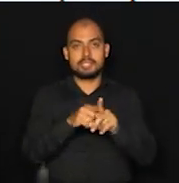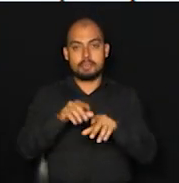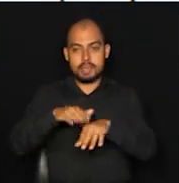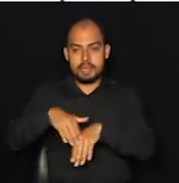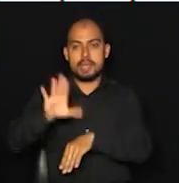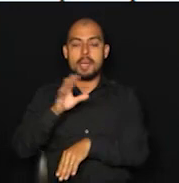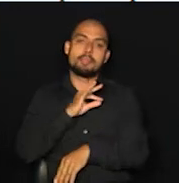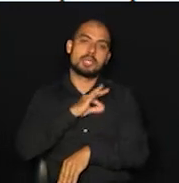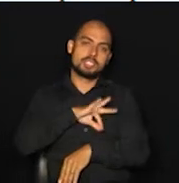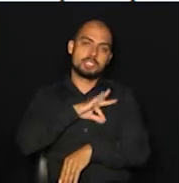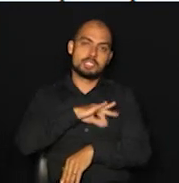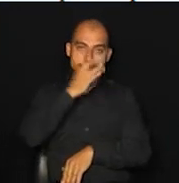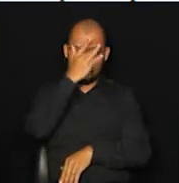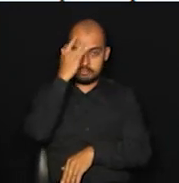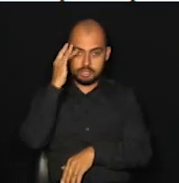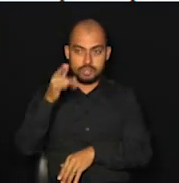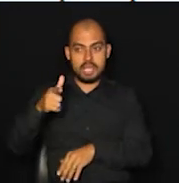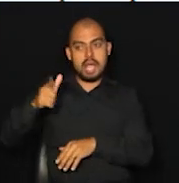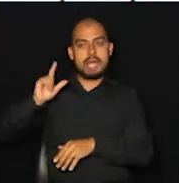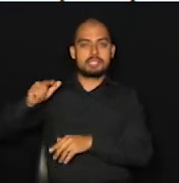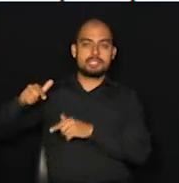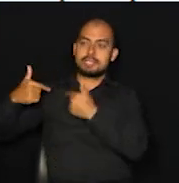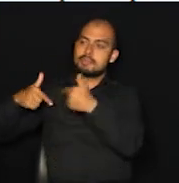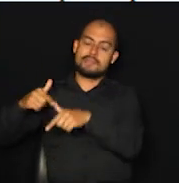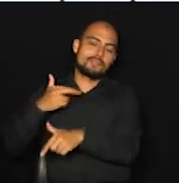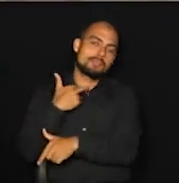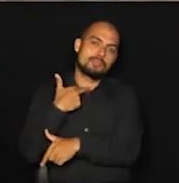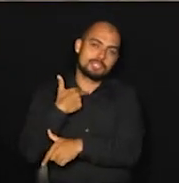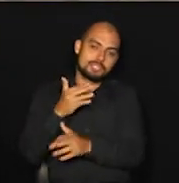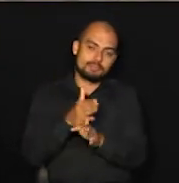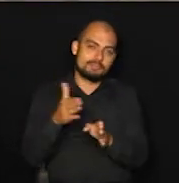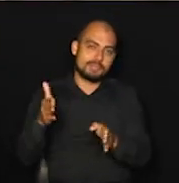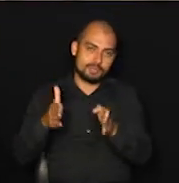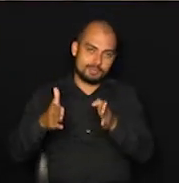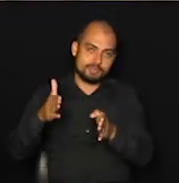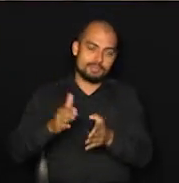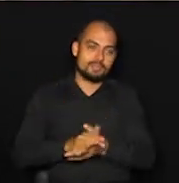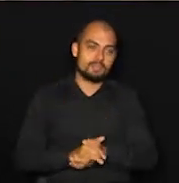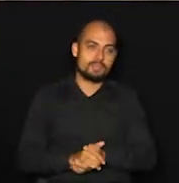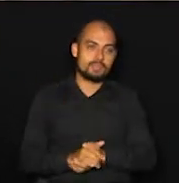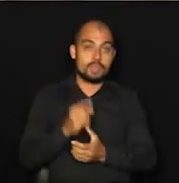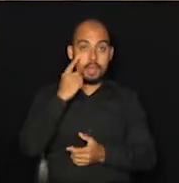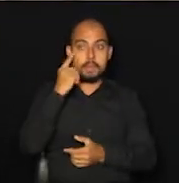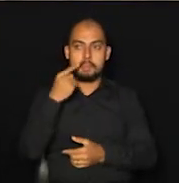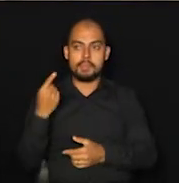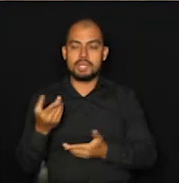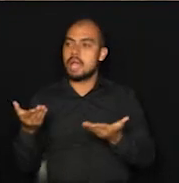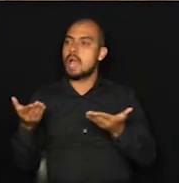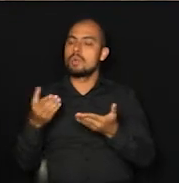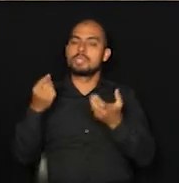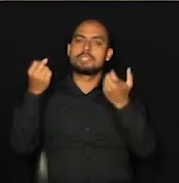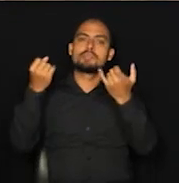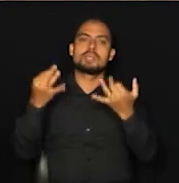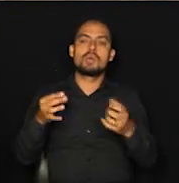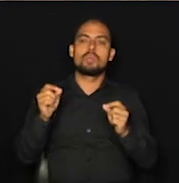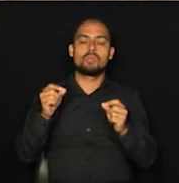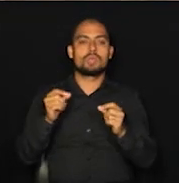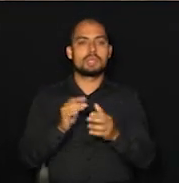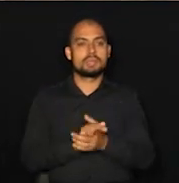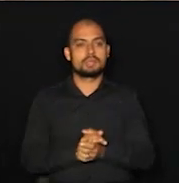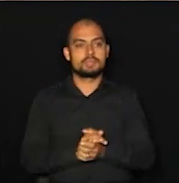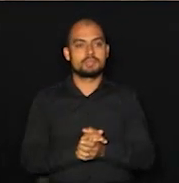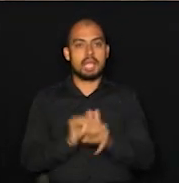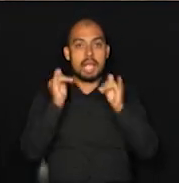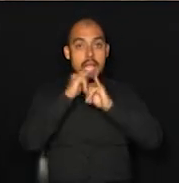renda para essas pessoas que tiveram que deixar de trabalhar nesse período. Minamê, vamos falar agora sobre uma campanha